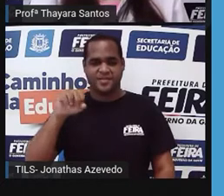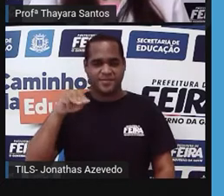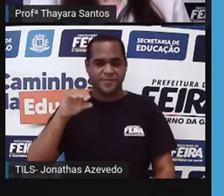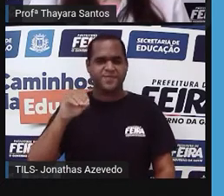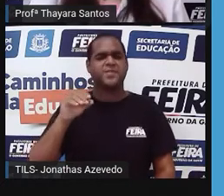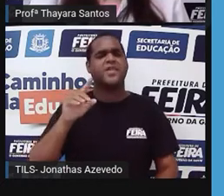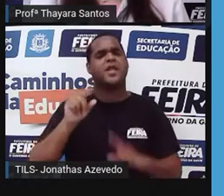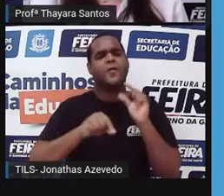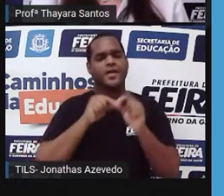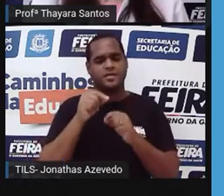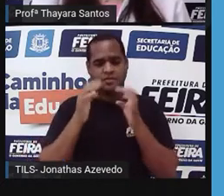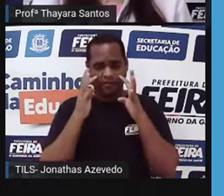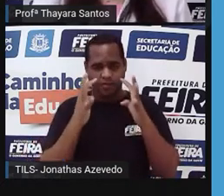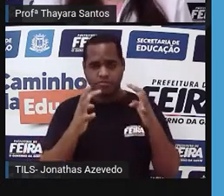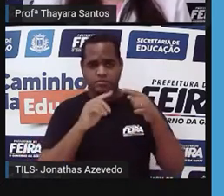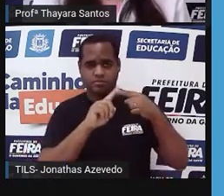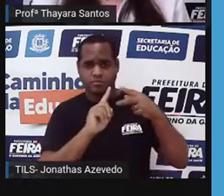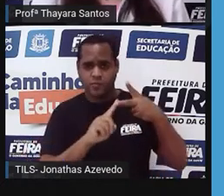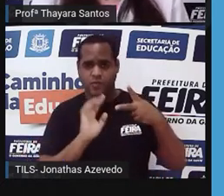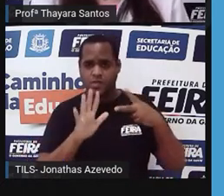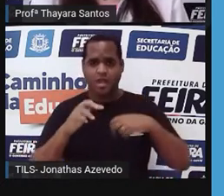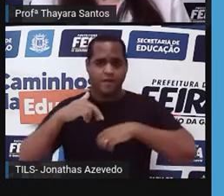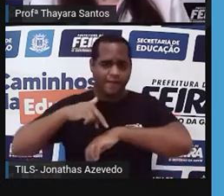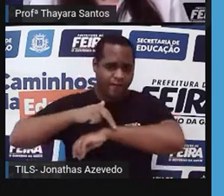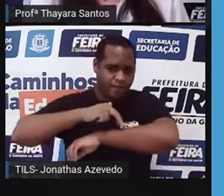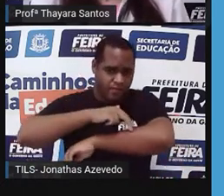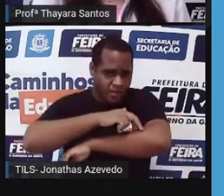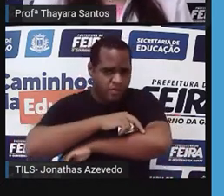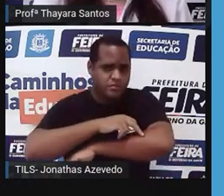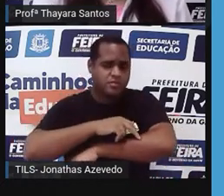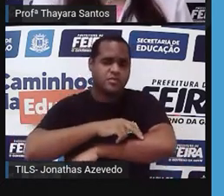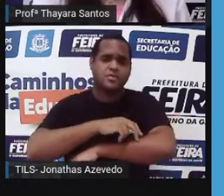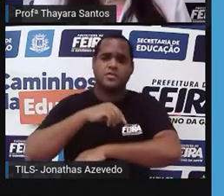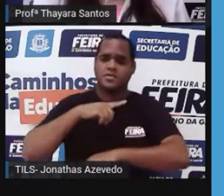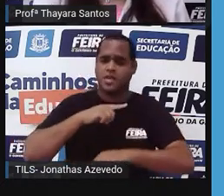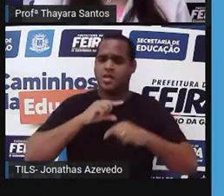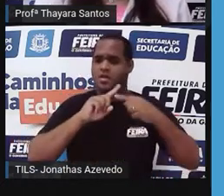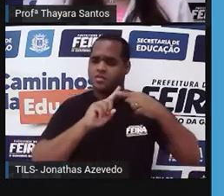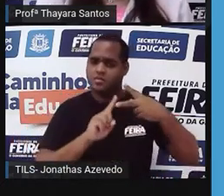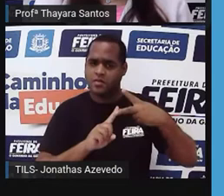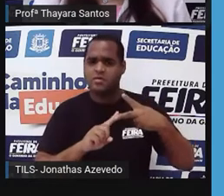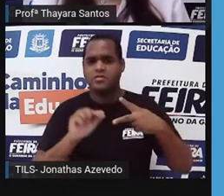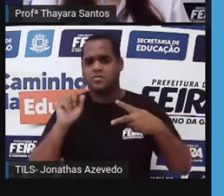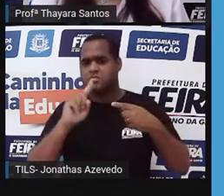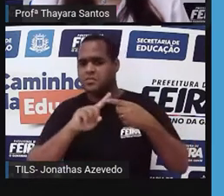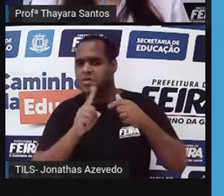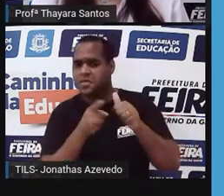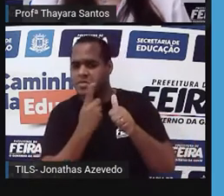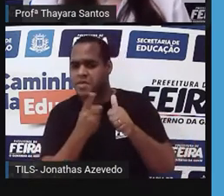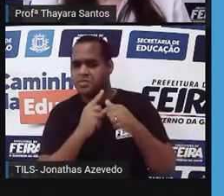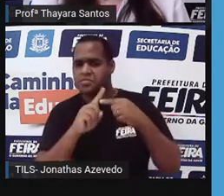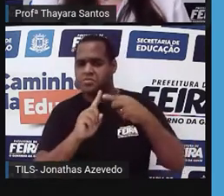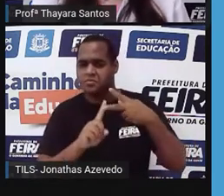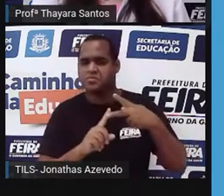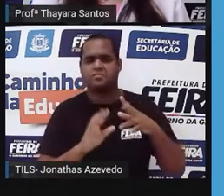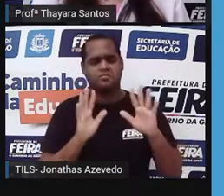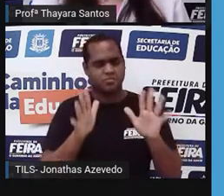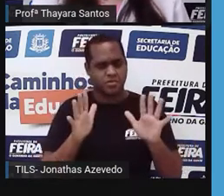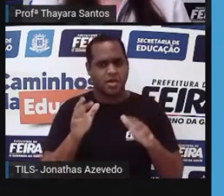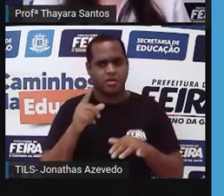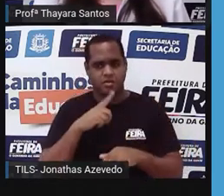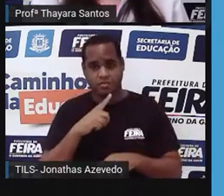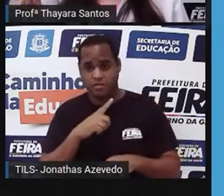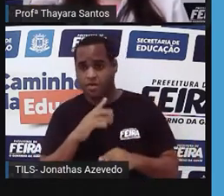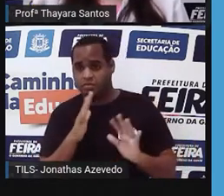Vocês já ouviram falar sobre evolução? Já ouviram falar sobre essas duas teorias, que é o lamarquismo e o darwinismo? Quem ouviu já